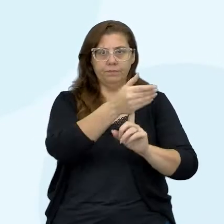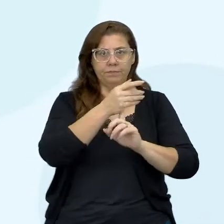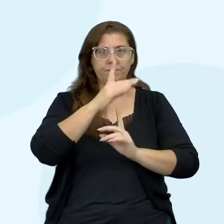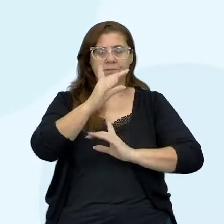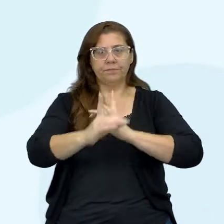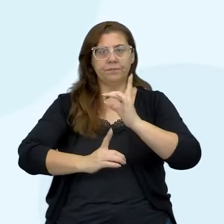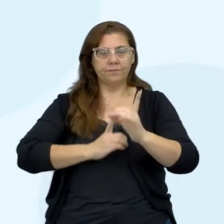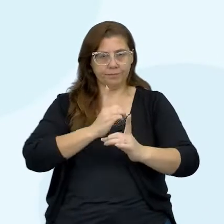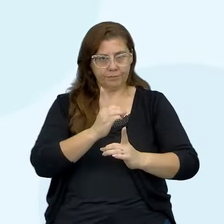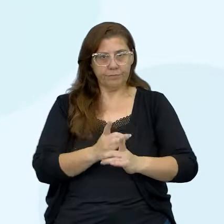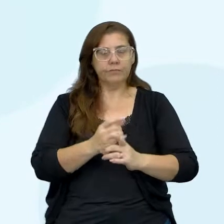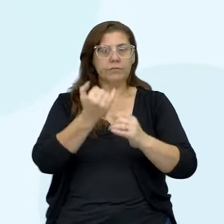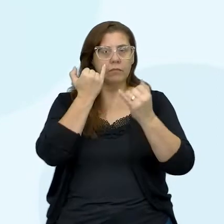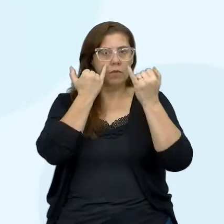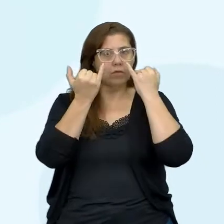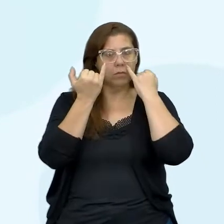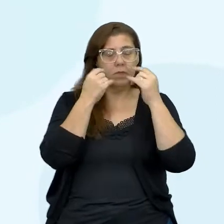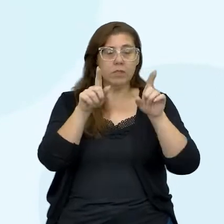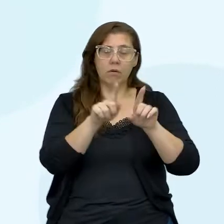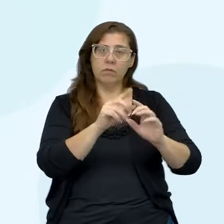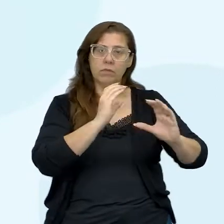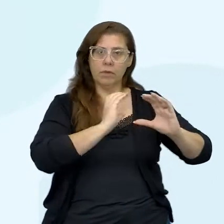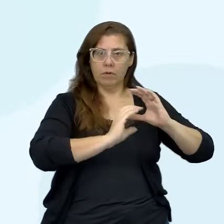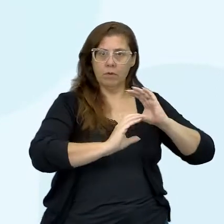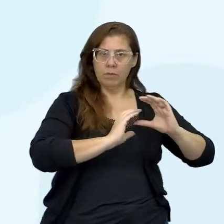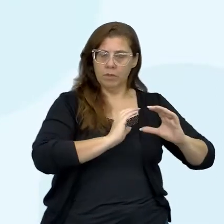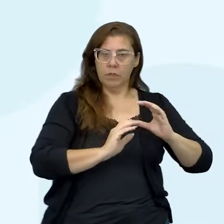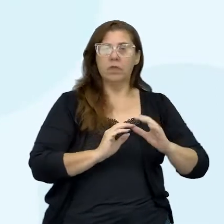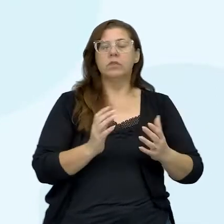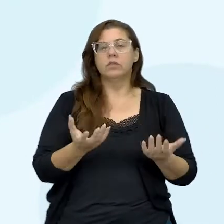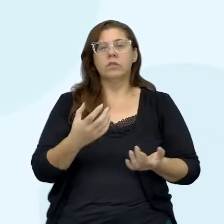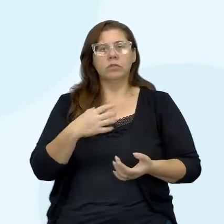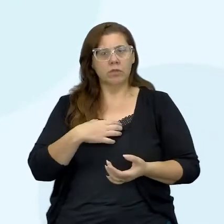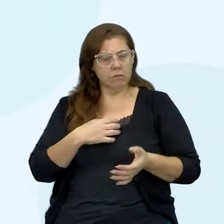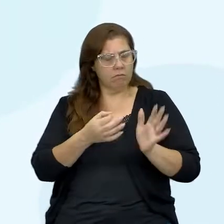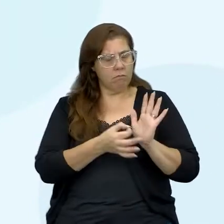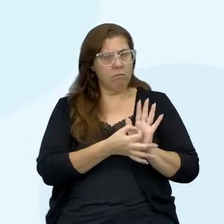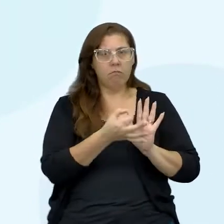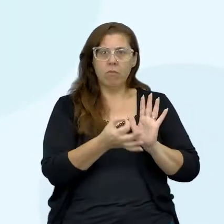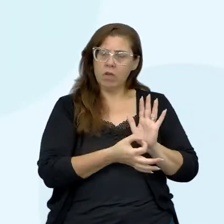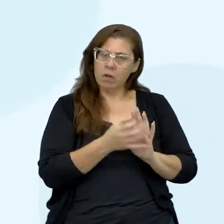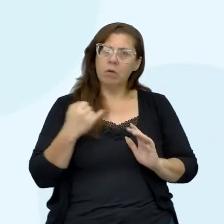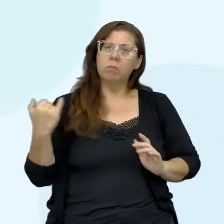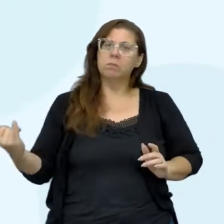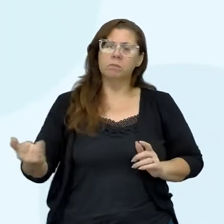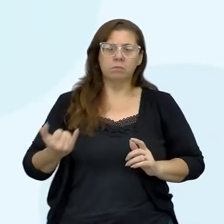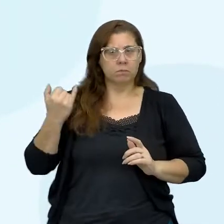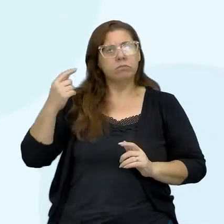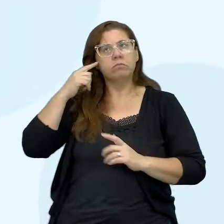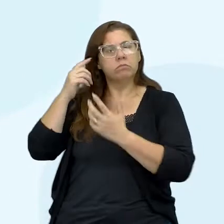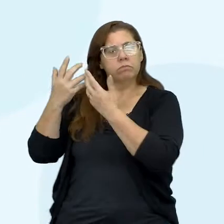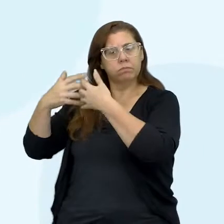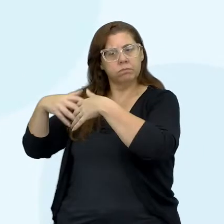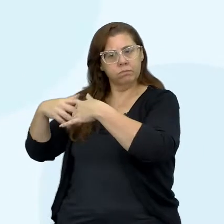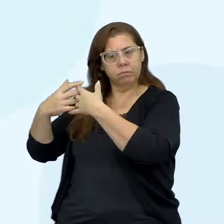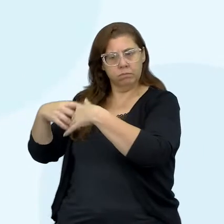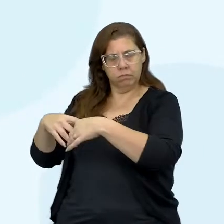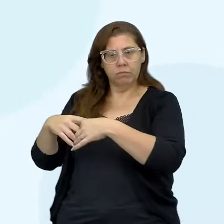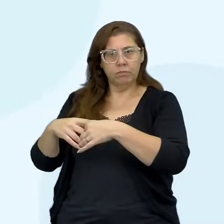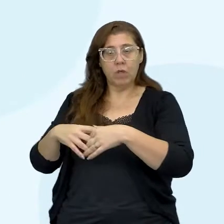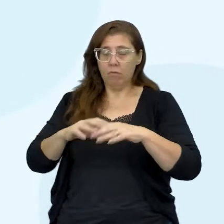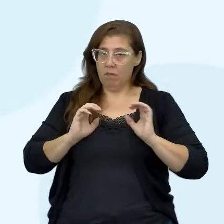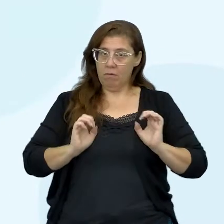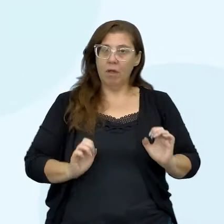digitais de informação e de comunicação de uma forma crítica, significativa, reflexiva e